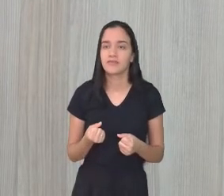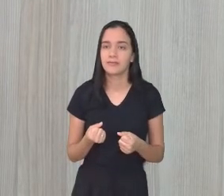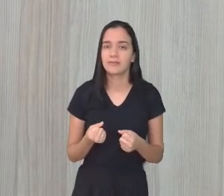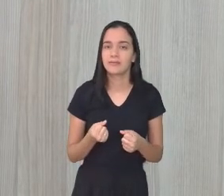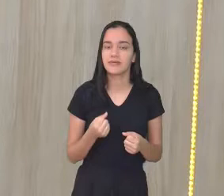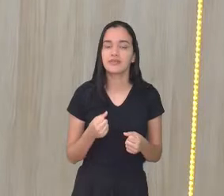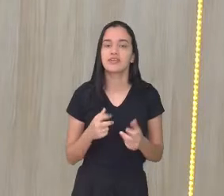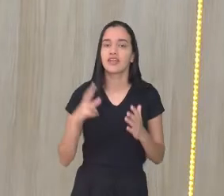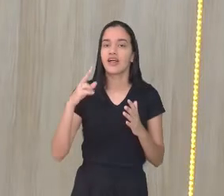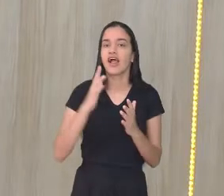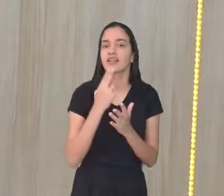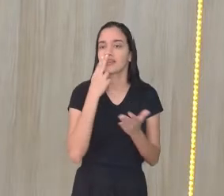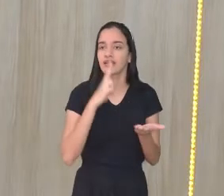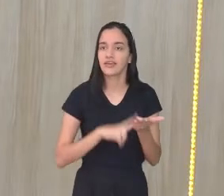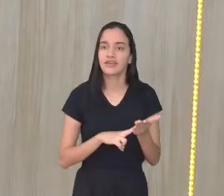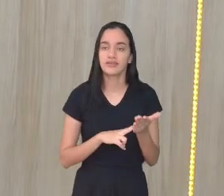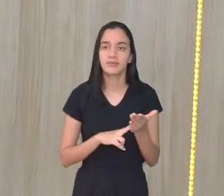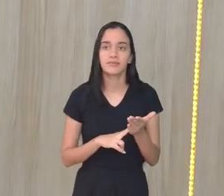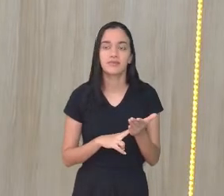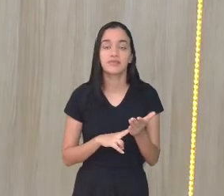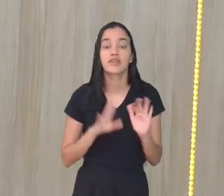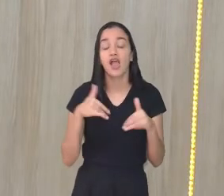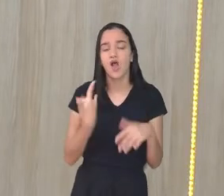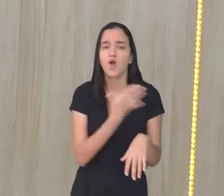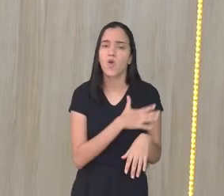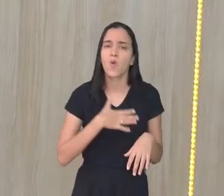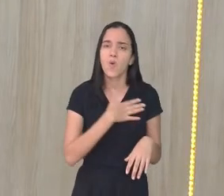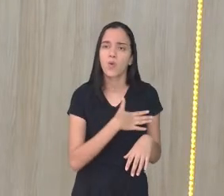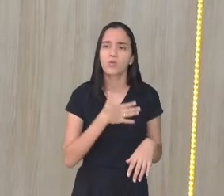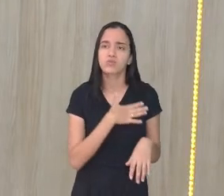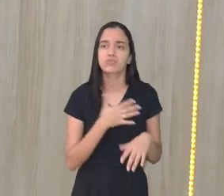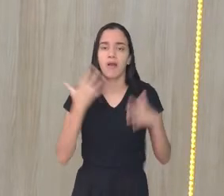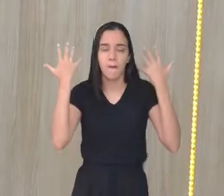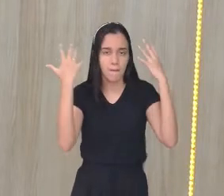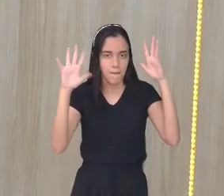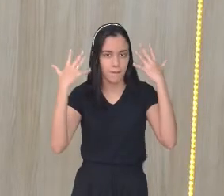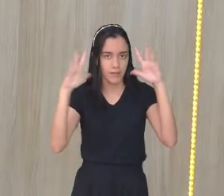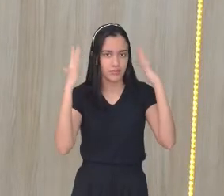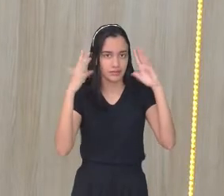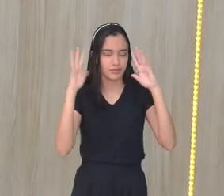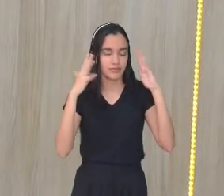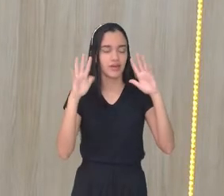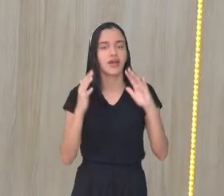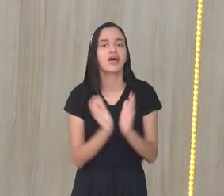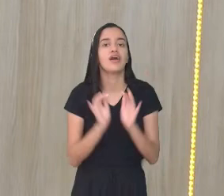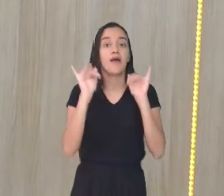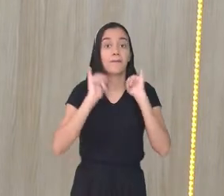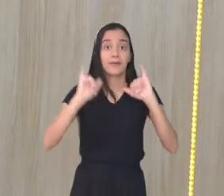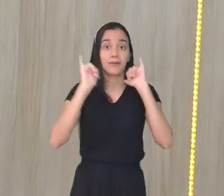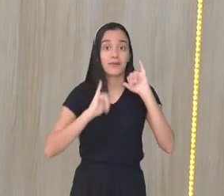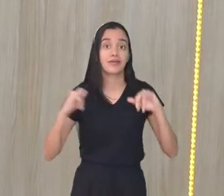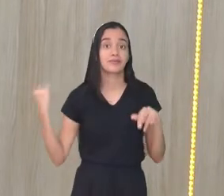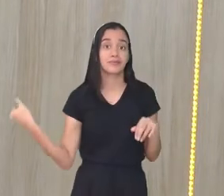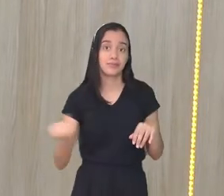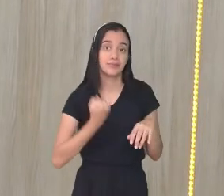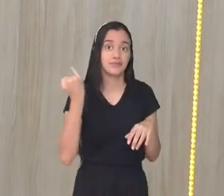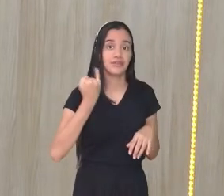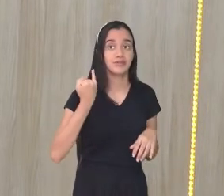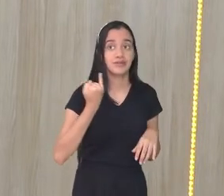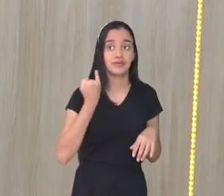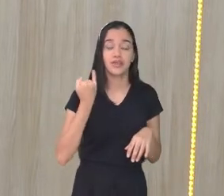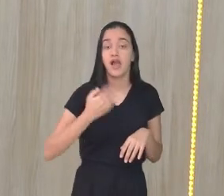para perceber aqui, quando ele diz, olha o início. Gostaria de parabenizar a matéria sobre a importância do